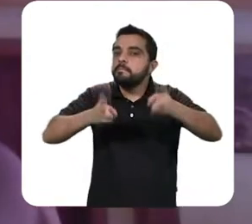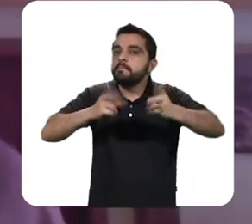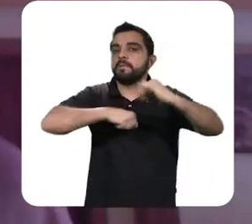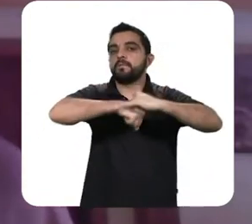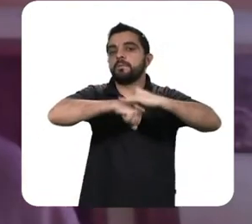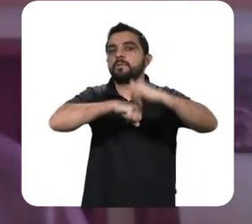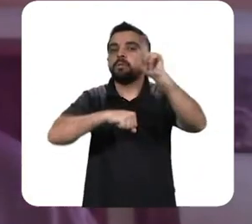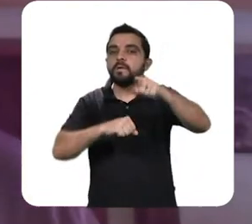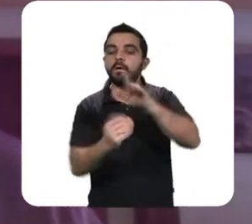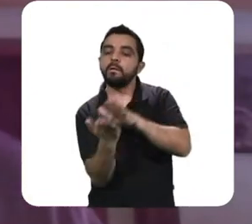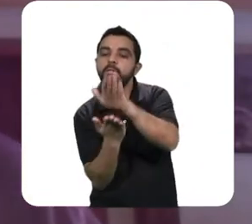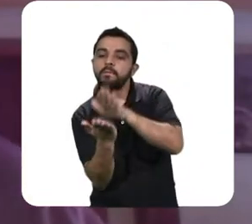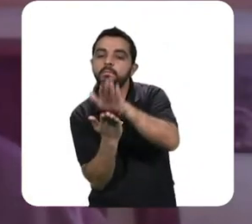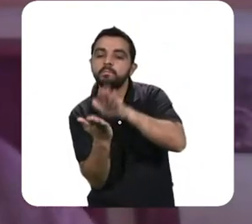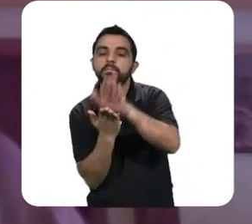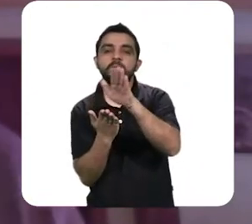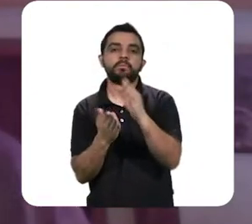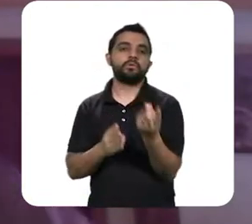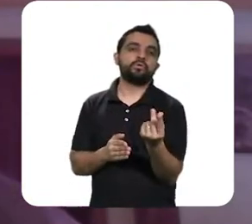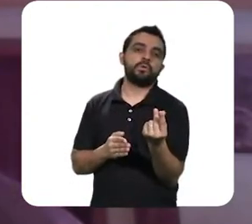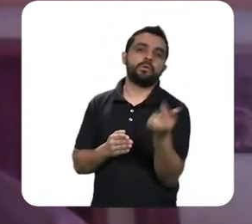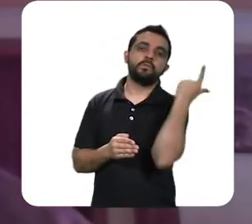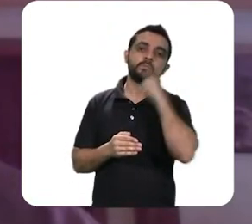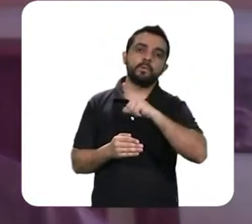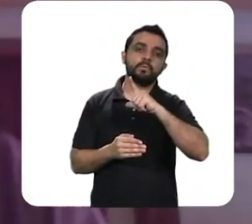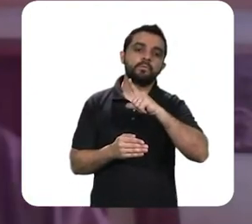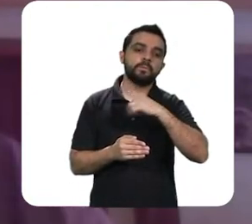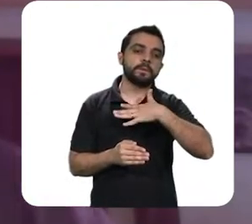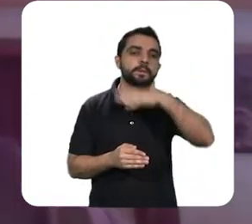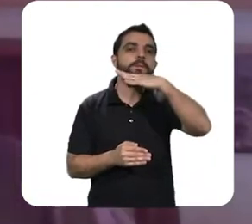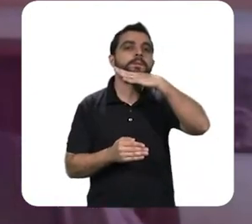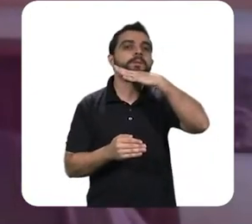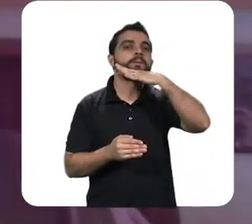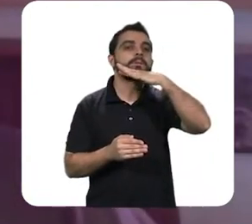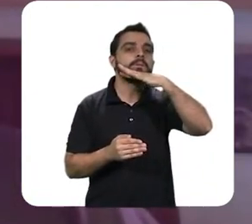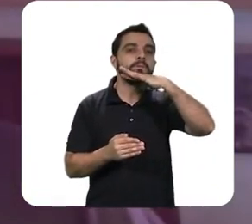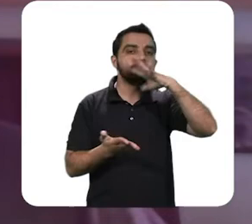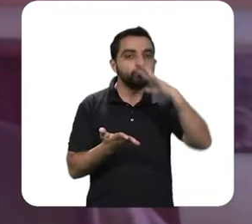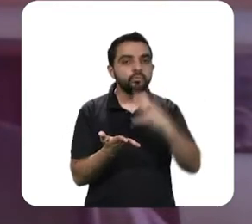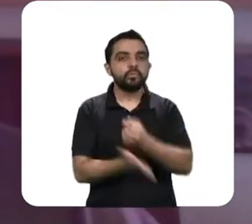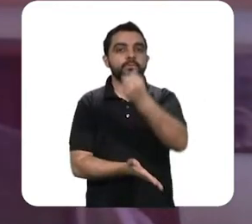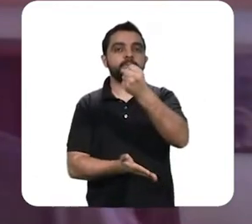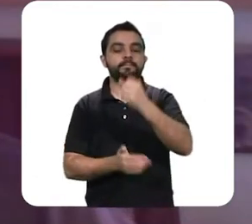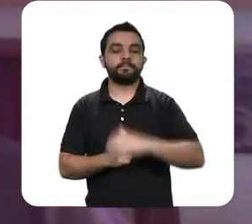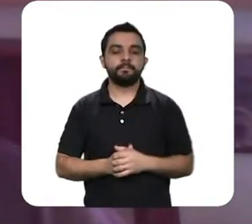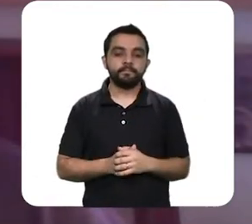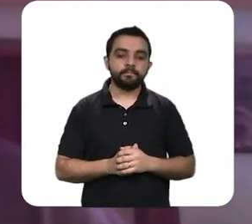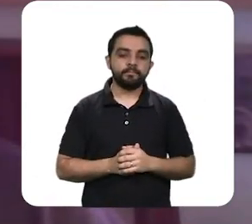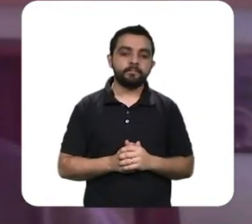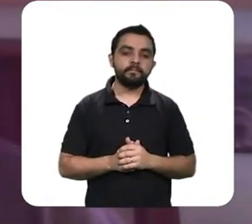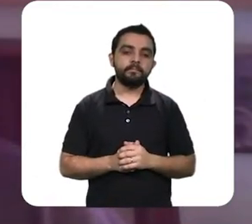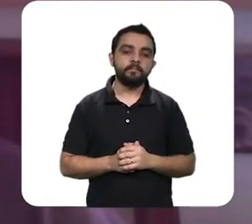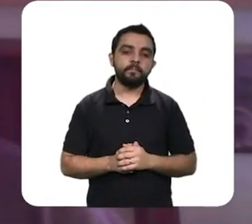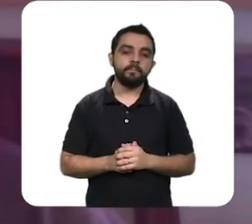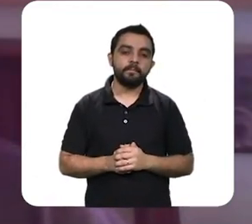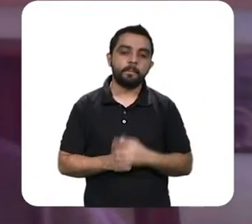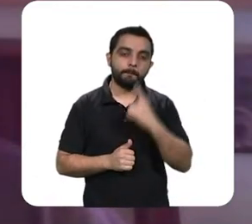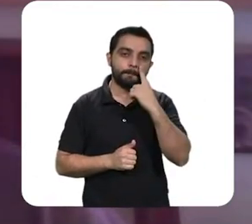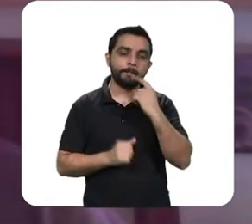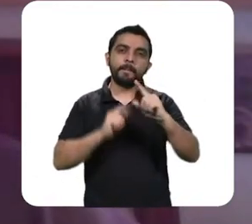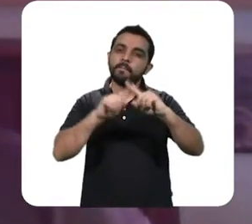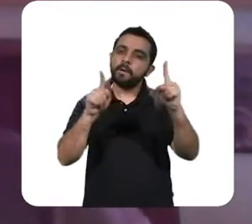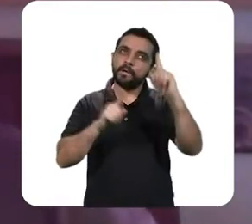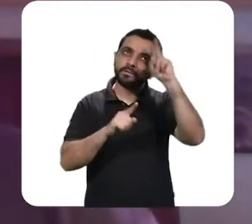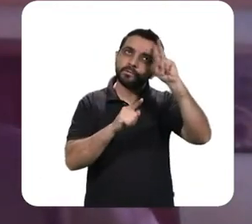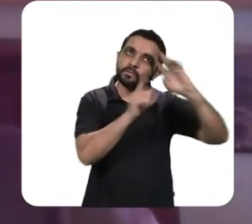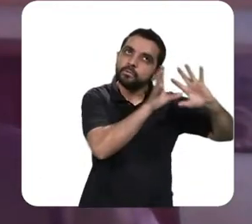circulante de papel moeda para superar a crise. O que eu acho interessante? Eu acho interessantíssimo com o historiador que acompanha os